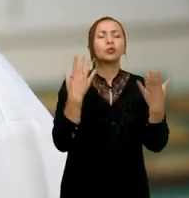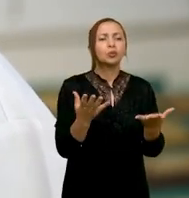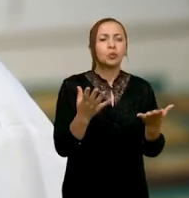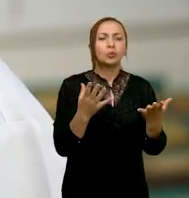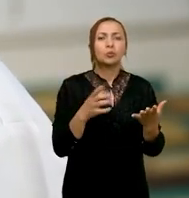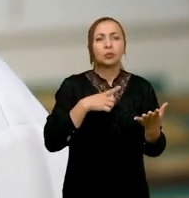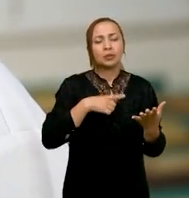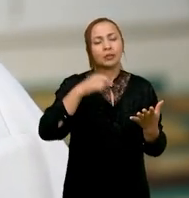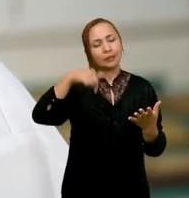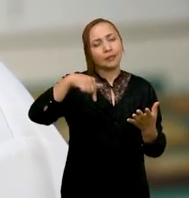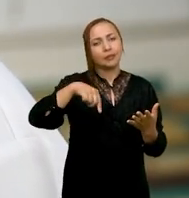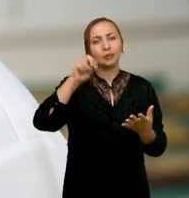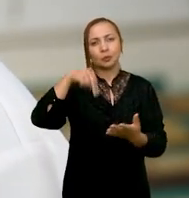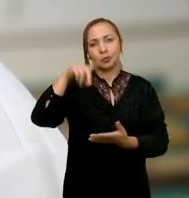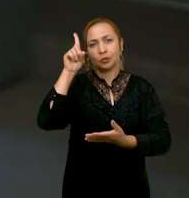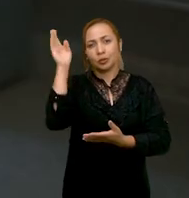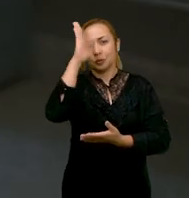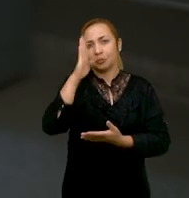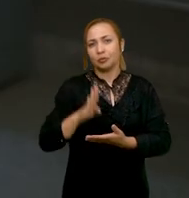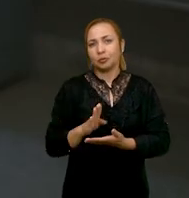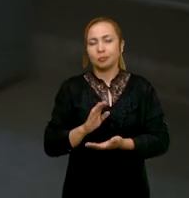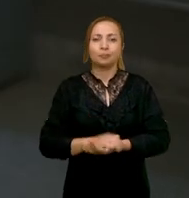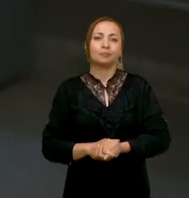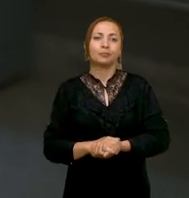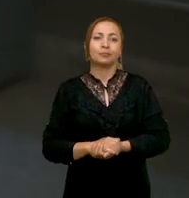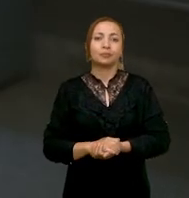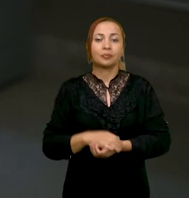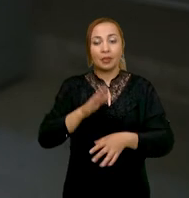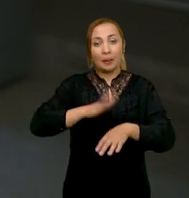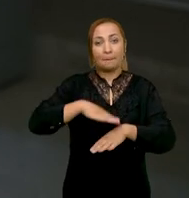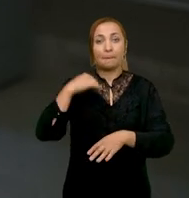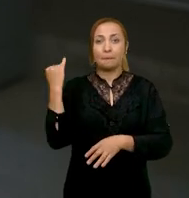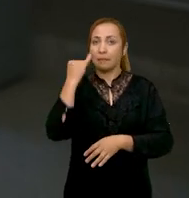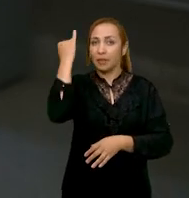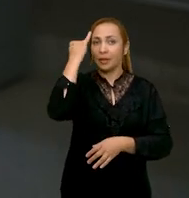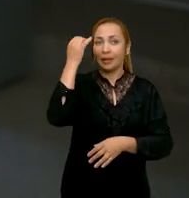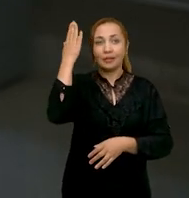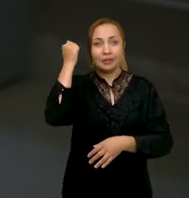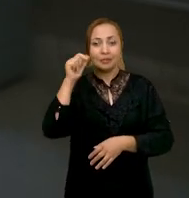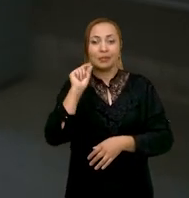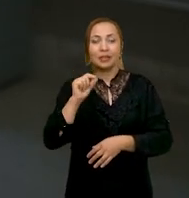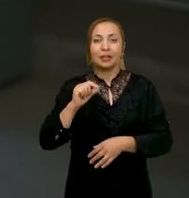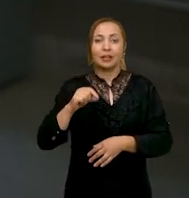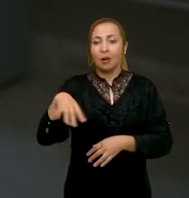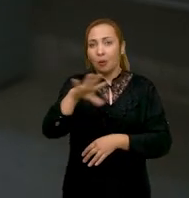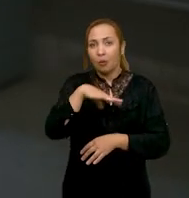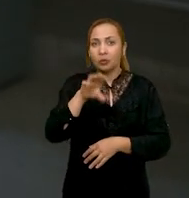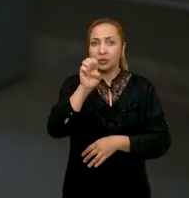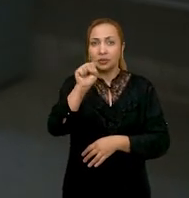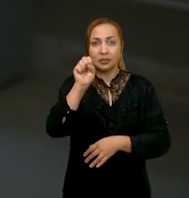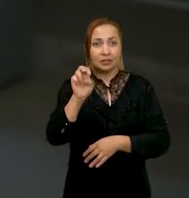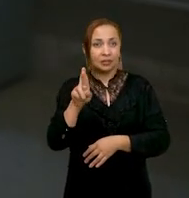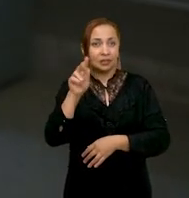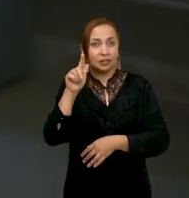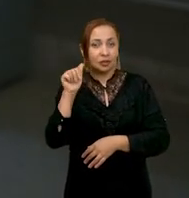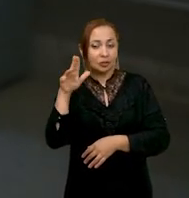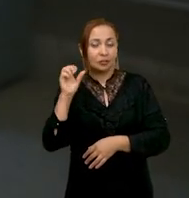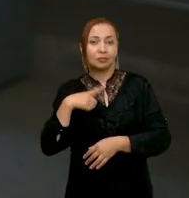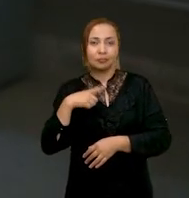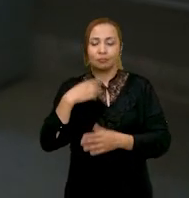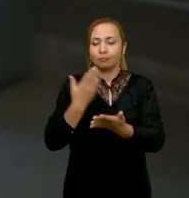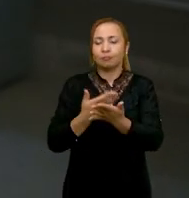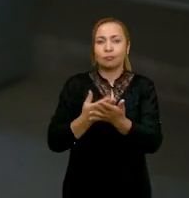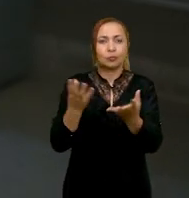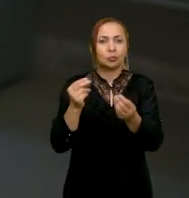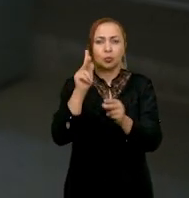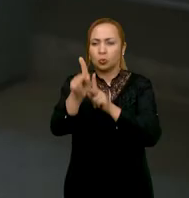que ocorrem aqui no Nordeste do Brasil. Principalmente em áreas do semiárido de Sergipe, temos estudado muitas